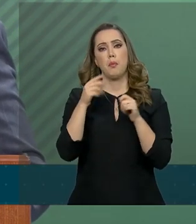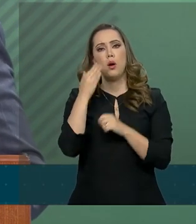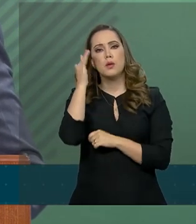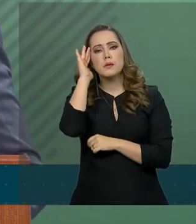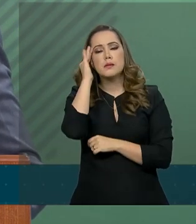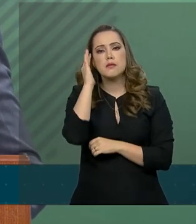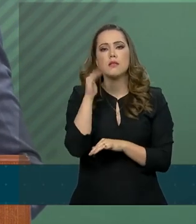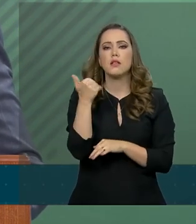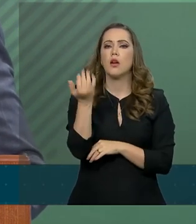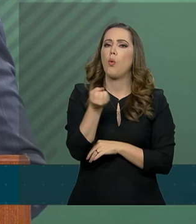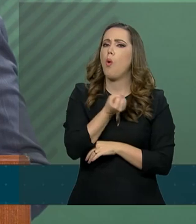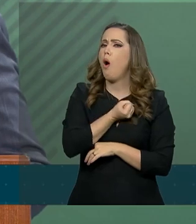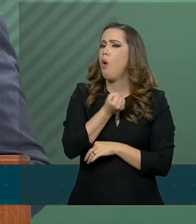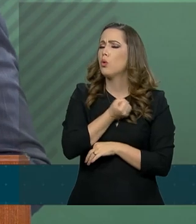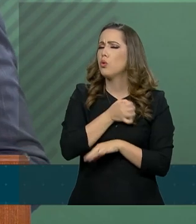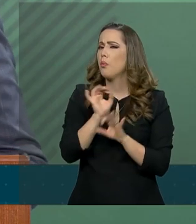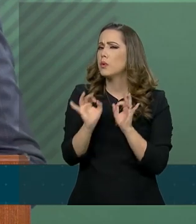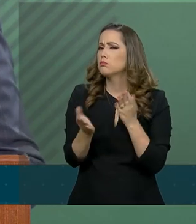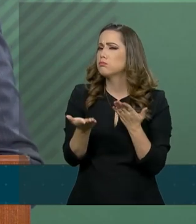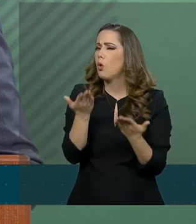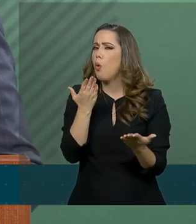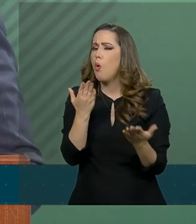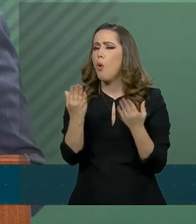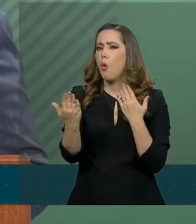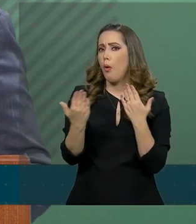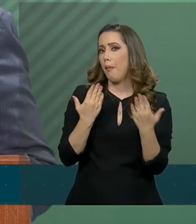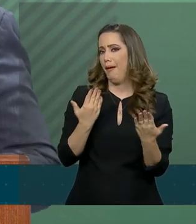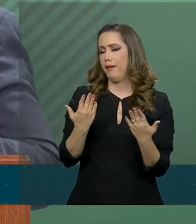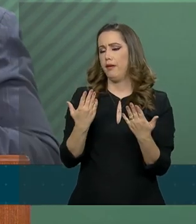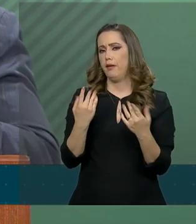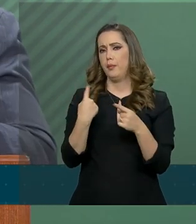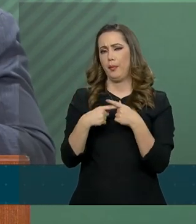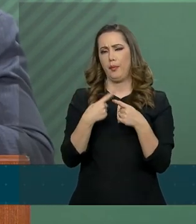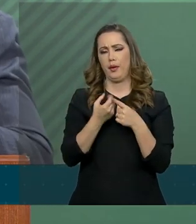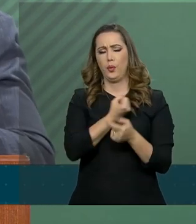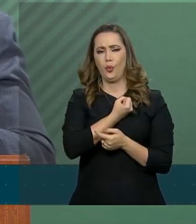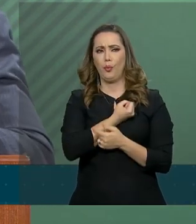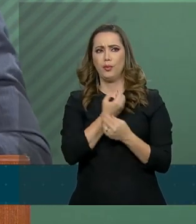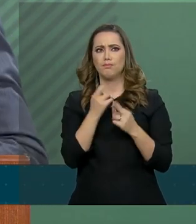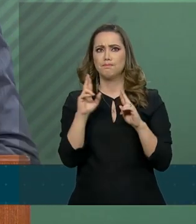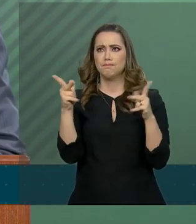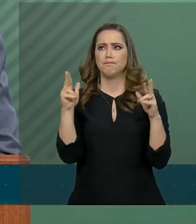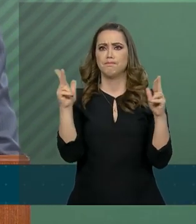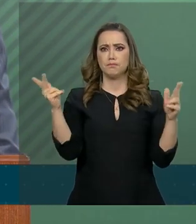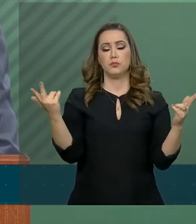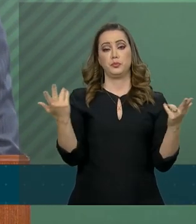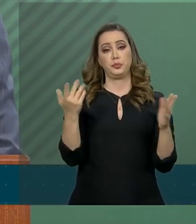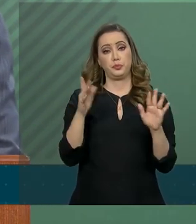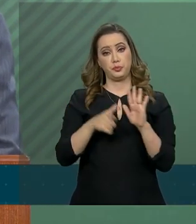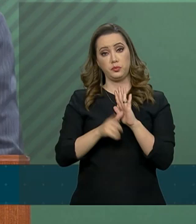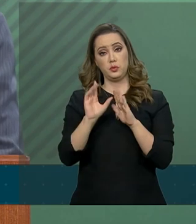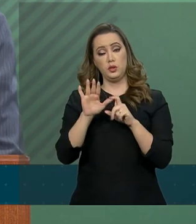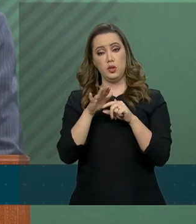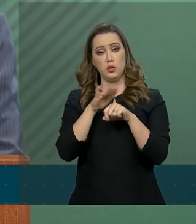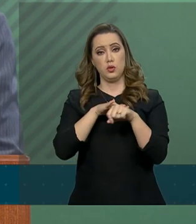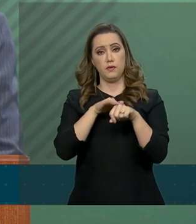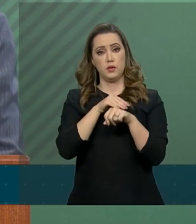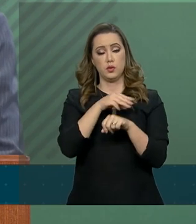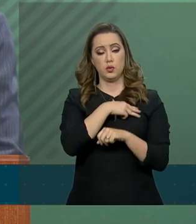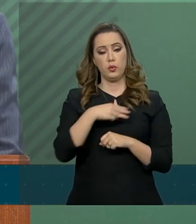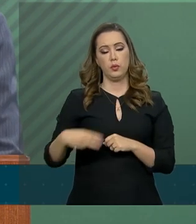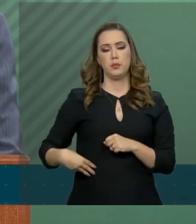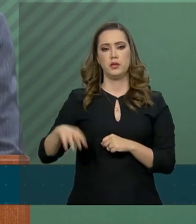entender como é feita essa medição. Eu, há pouco, conversei com o ministro do Meio Ambiente e ele me